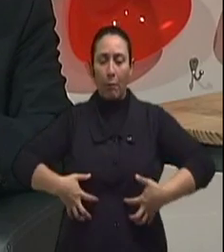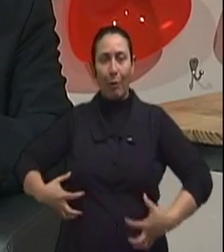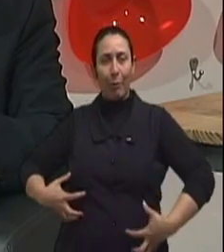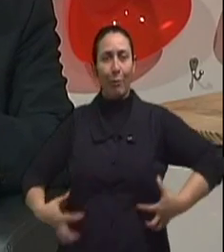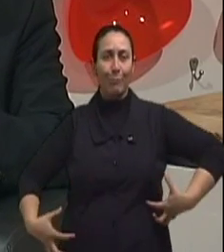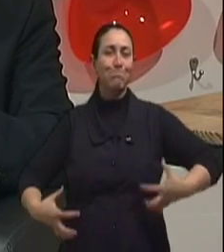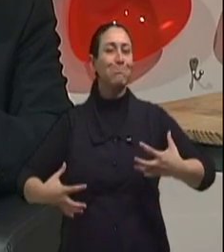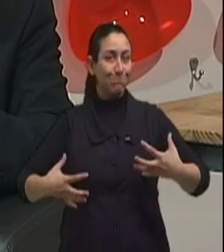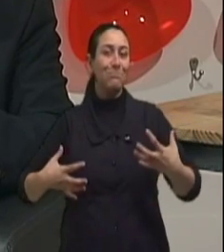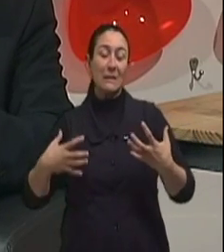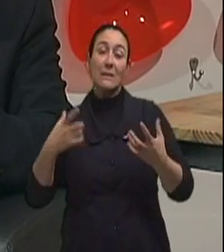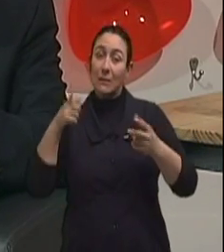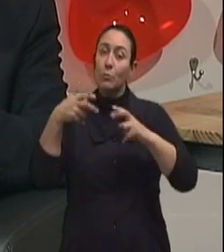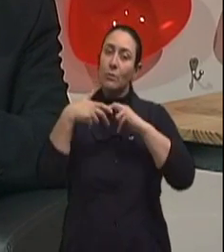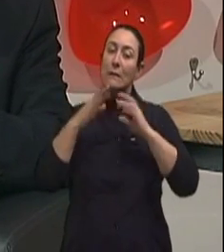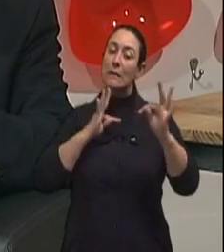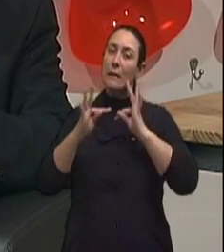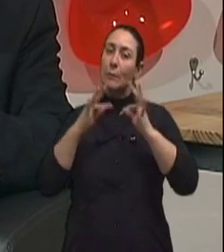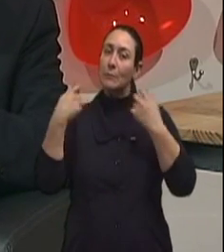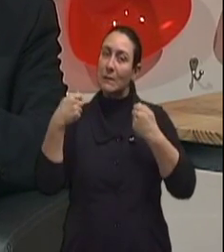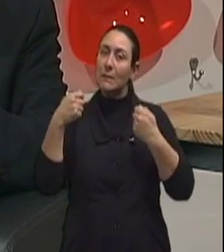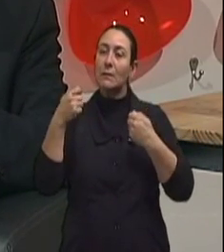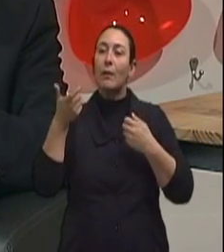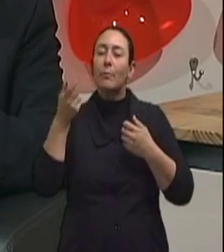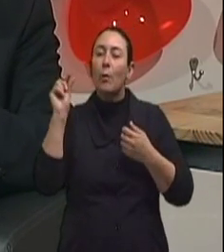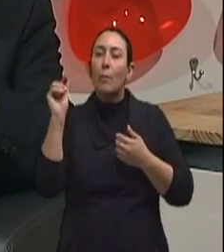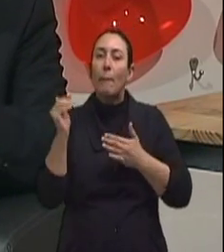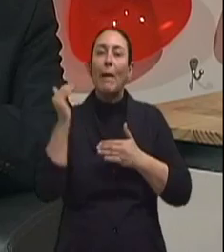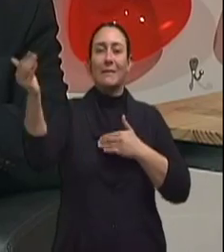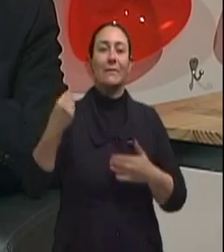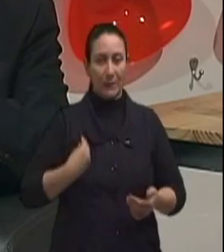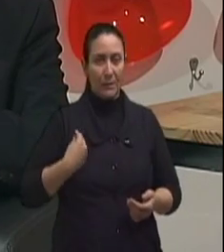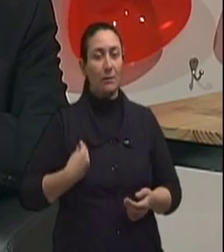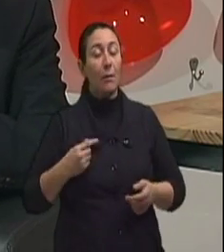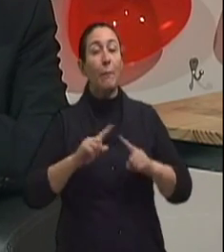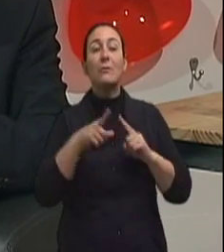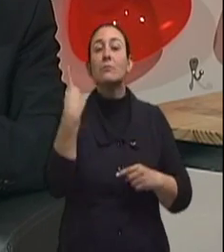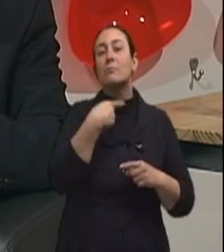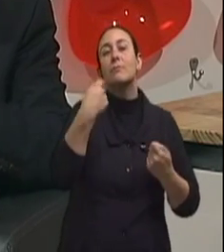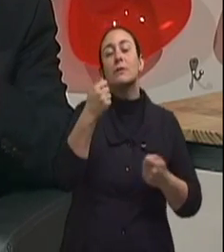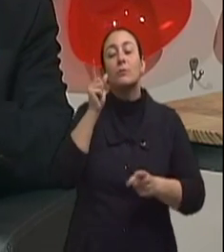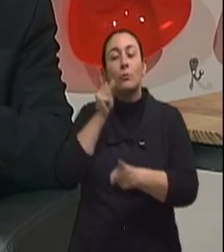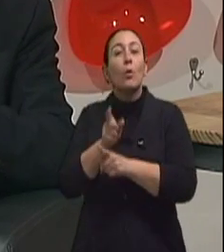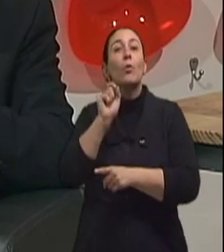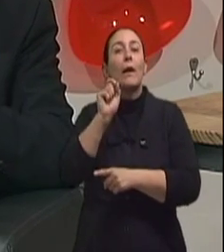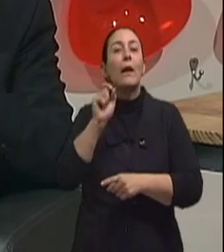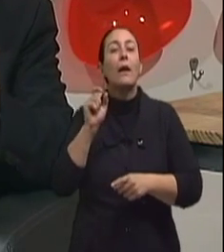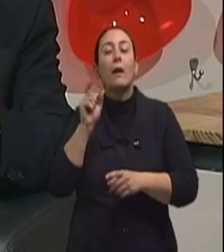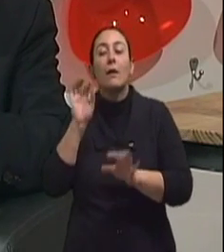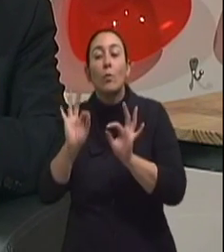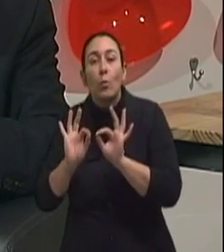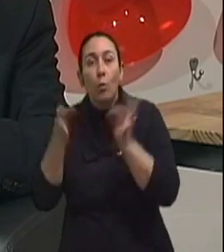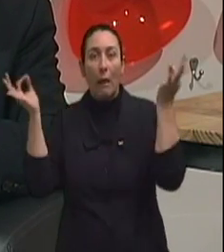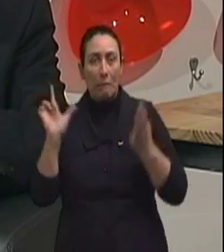vamos dizer, vai ser na tentativa de prolongar a vida. O que a gente quer identificar são os casos que são curáveis, ou